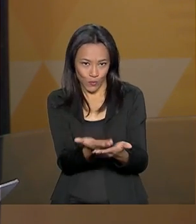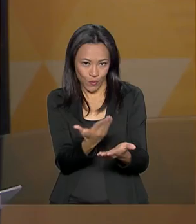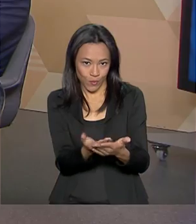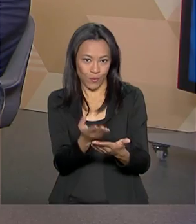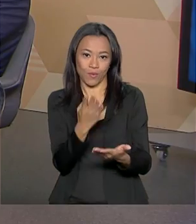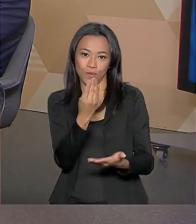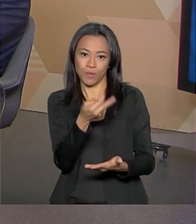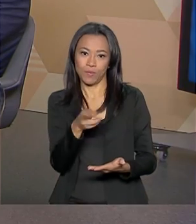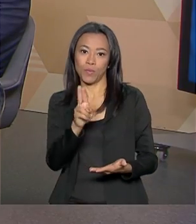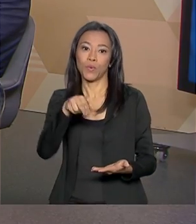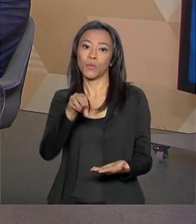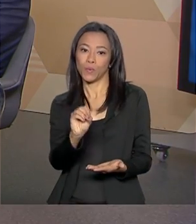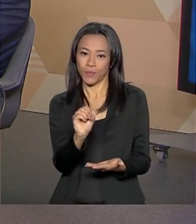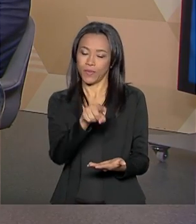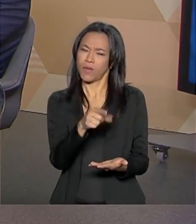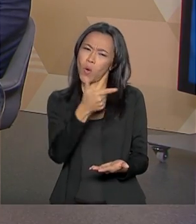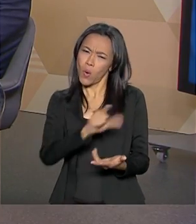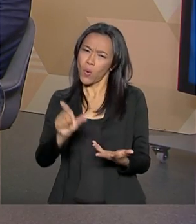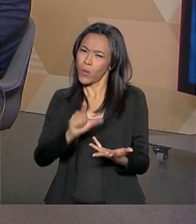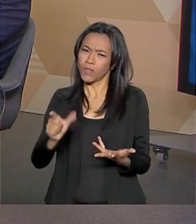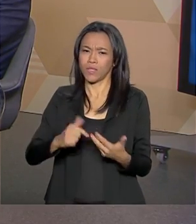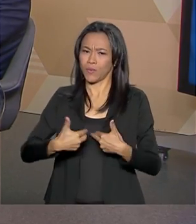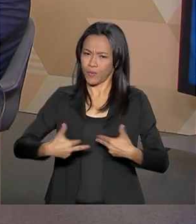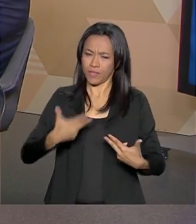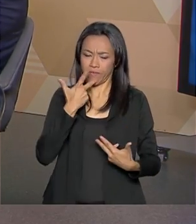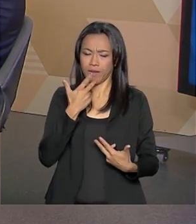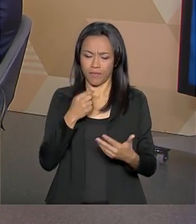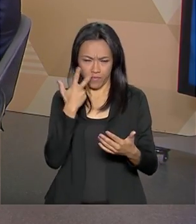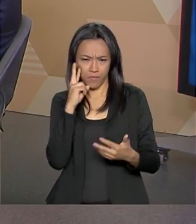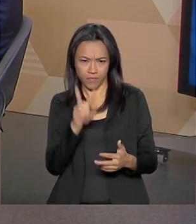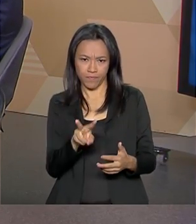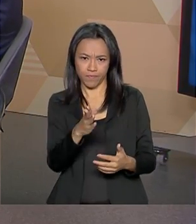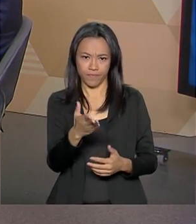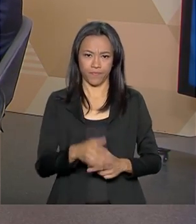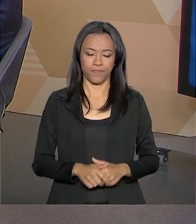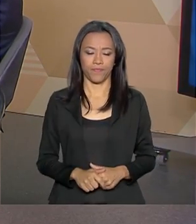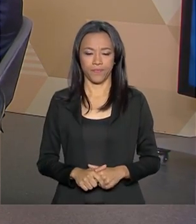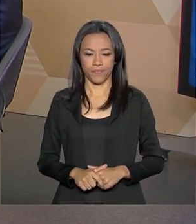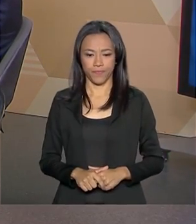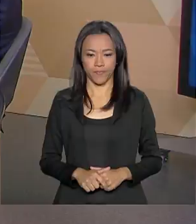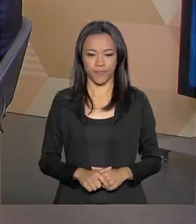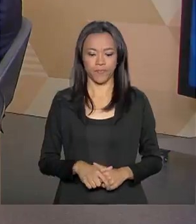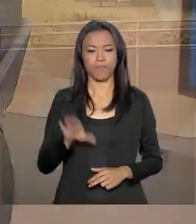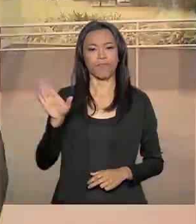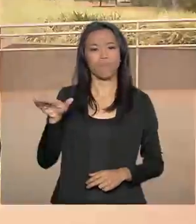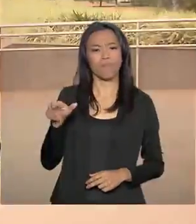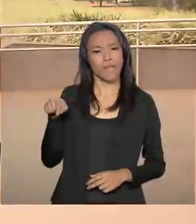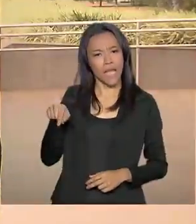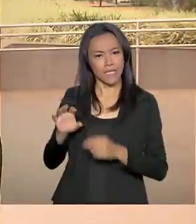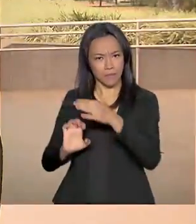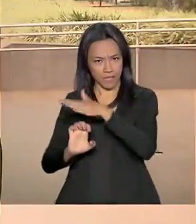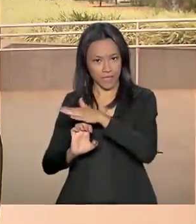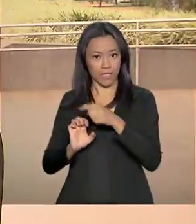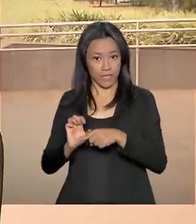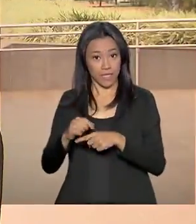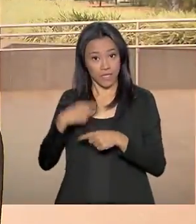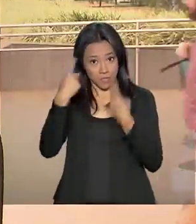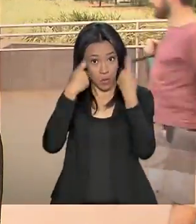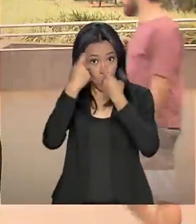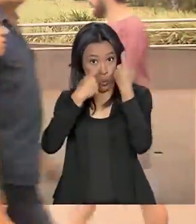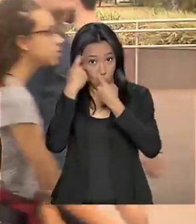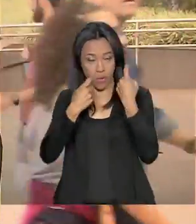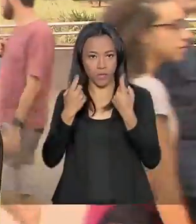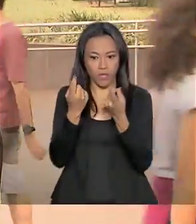Oliveira. Ele vai falar de outros benefícios. Vamos ouvi-lo. A Embrapa se preocupa em gerar benefícios não só